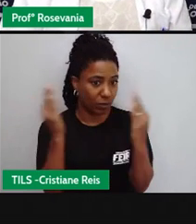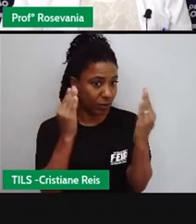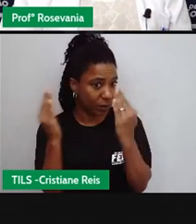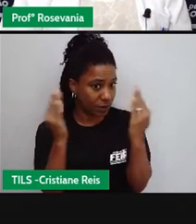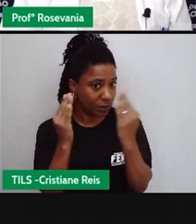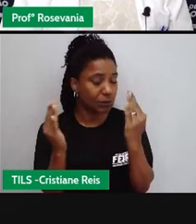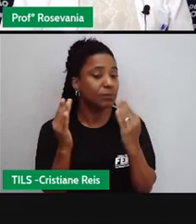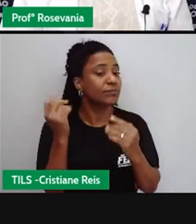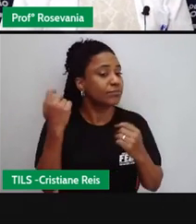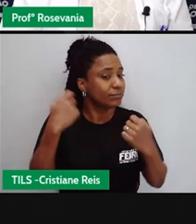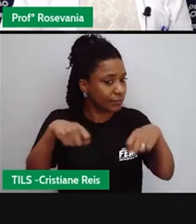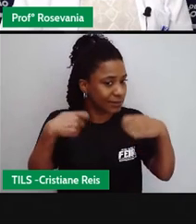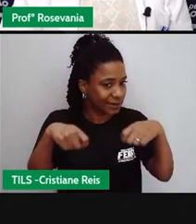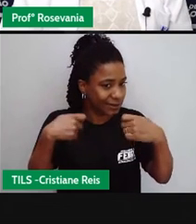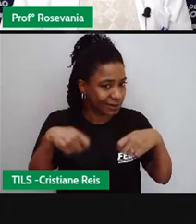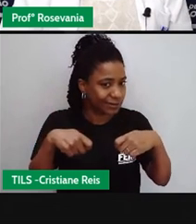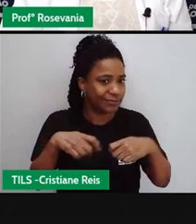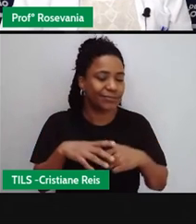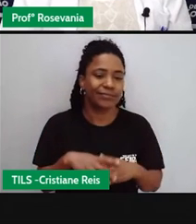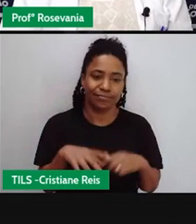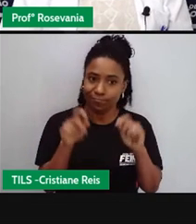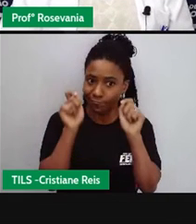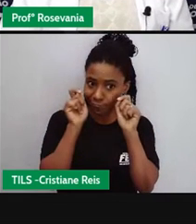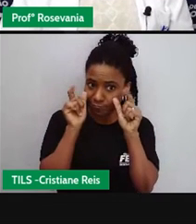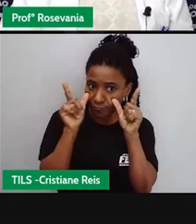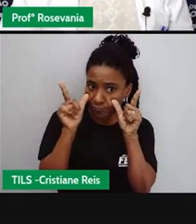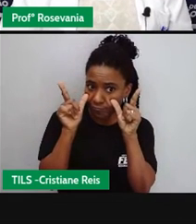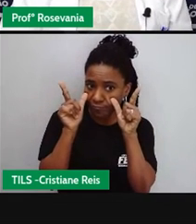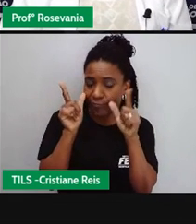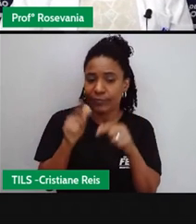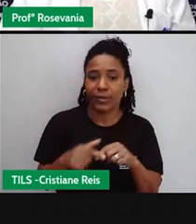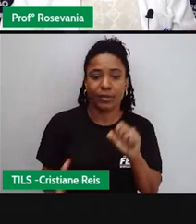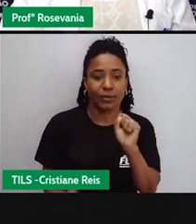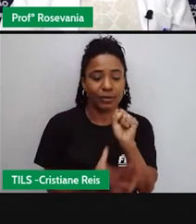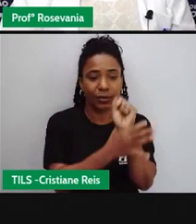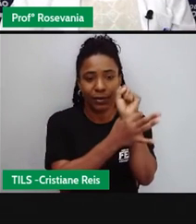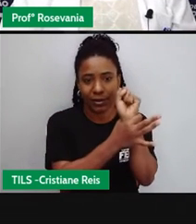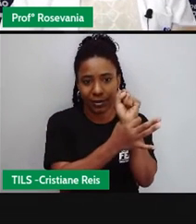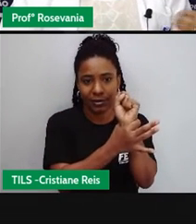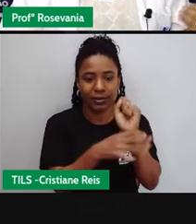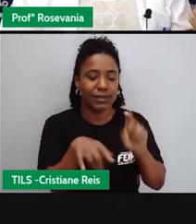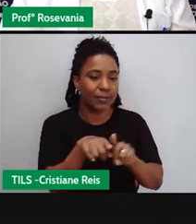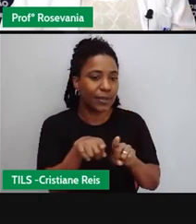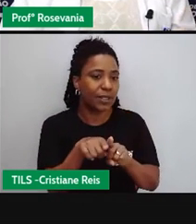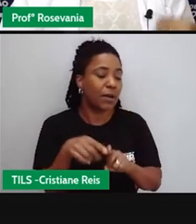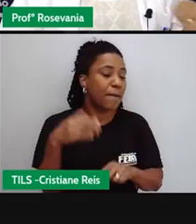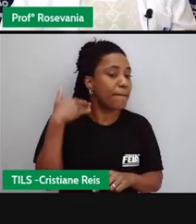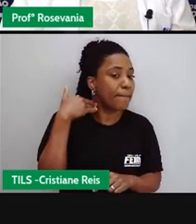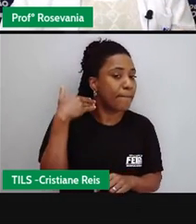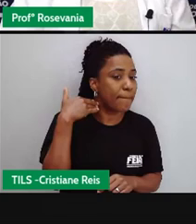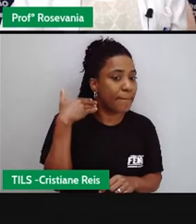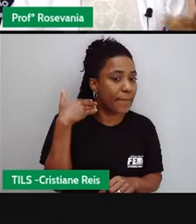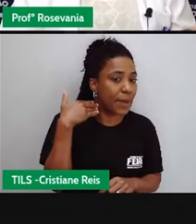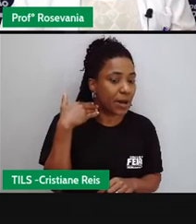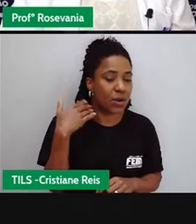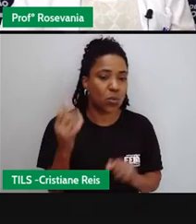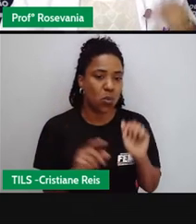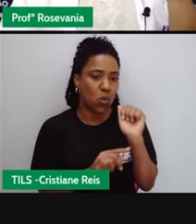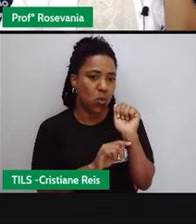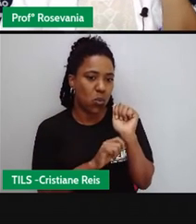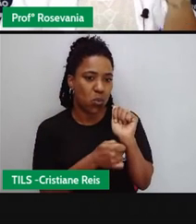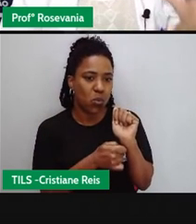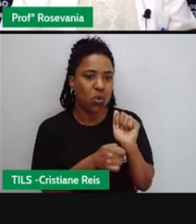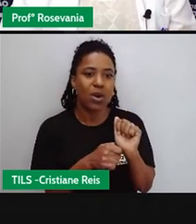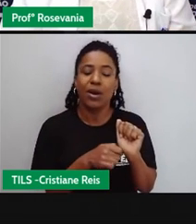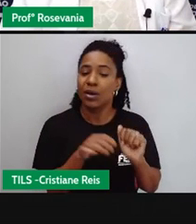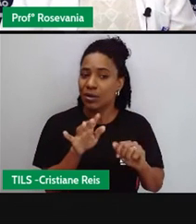esse tipo de coisa. É a segurança. Alguns, principalmente, né, de banco, ou que você precisa digitar a senha, fazer alguma coisa,